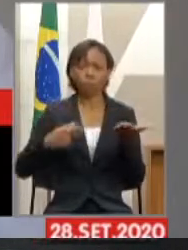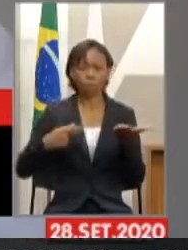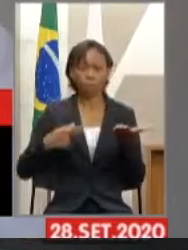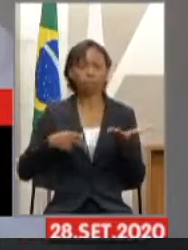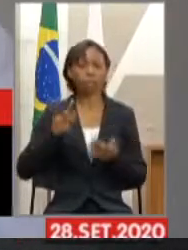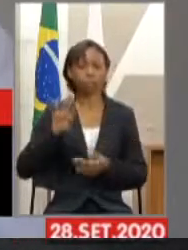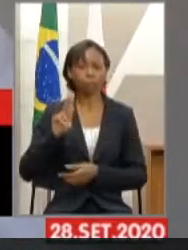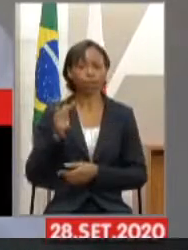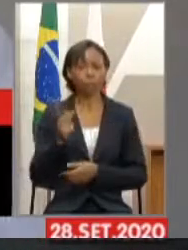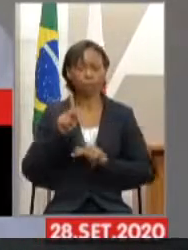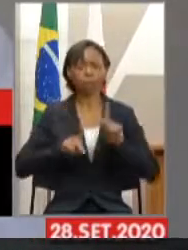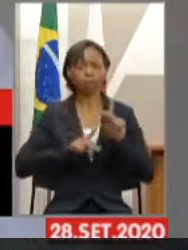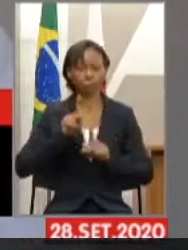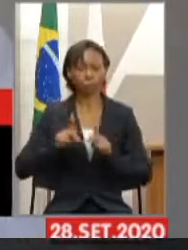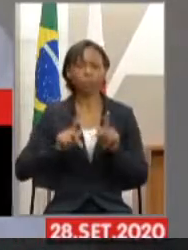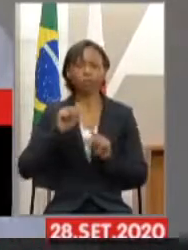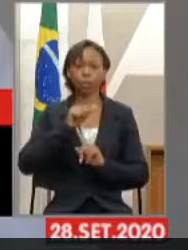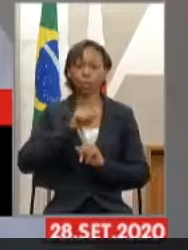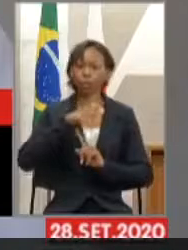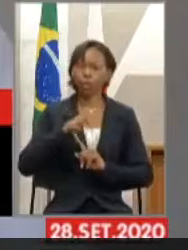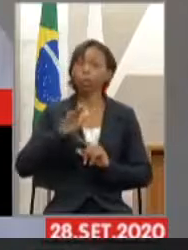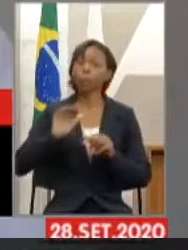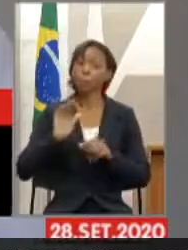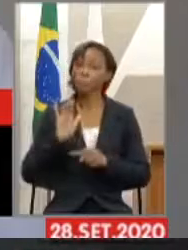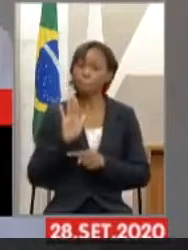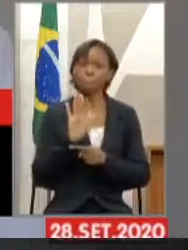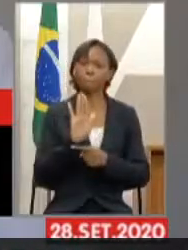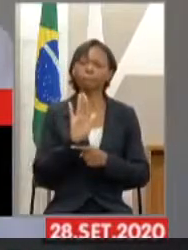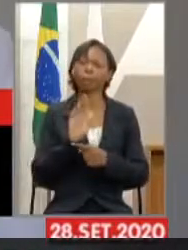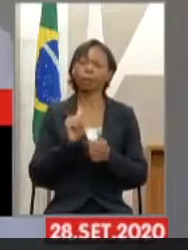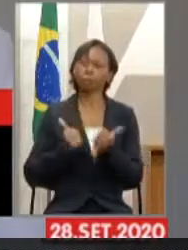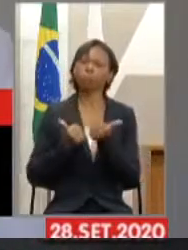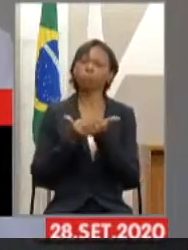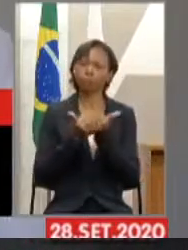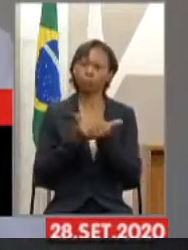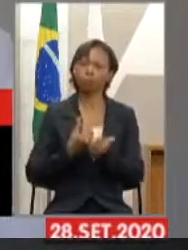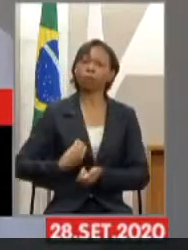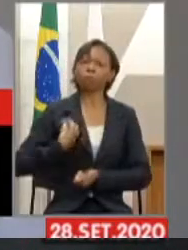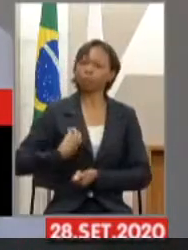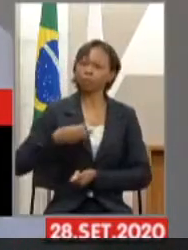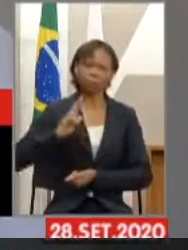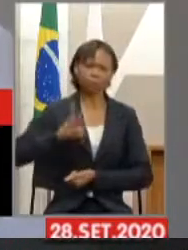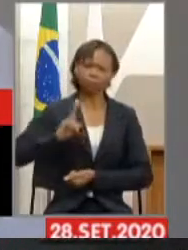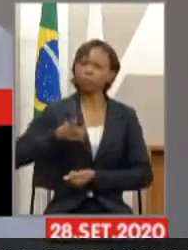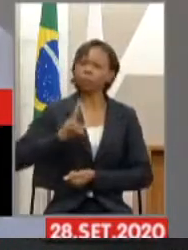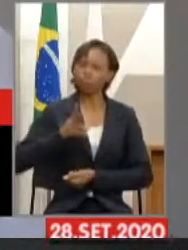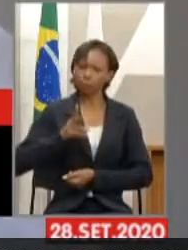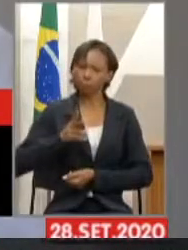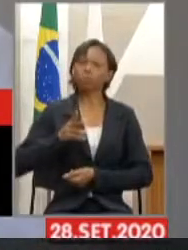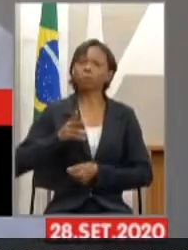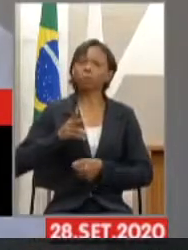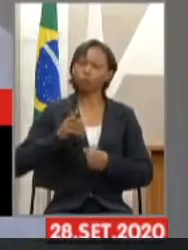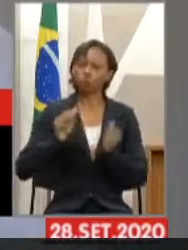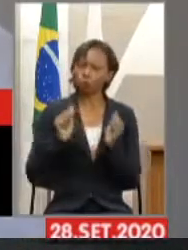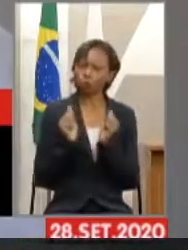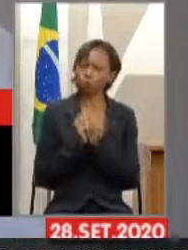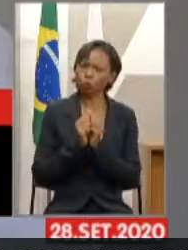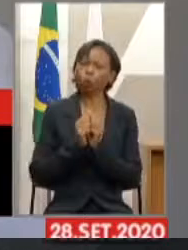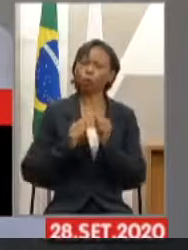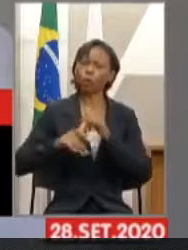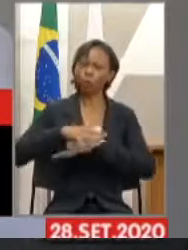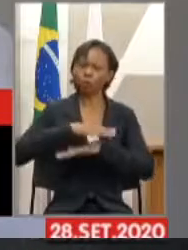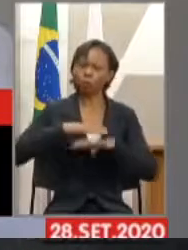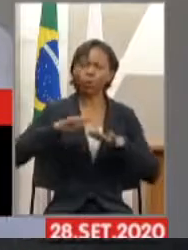com esse nosso apoio, essa nossa participação, sempre neste movimento da Escola